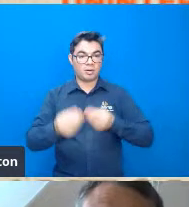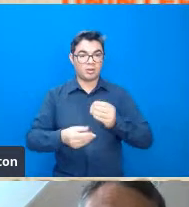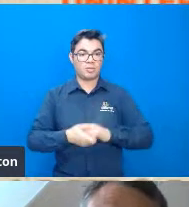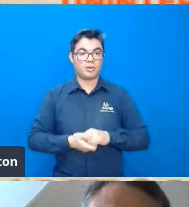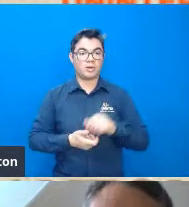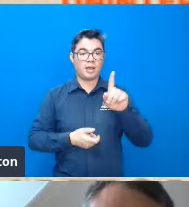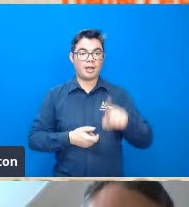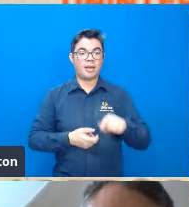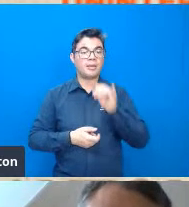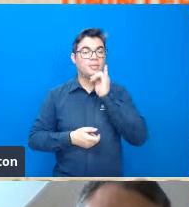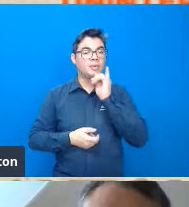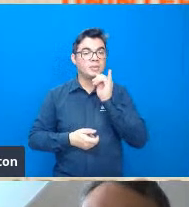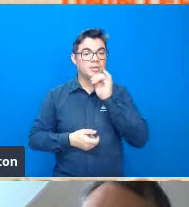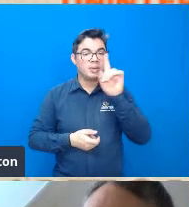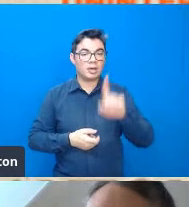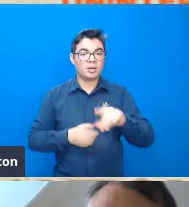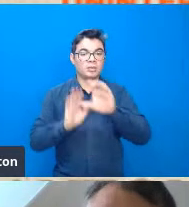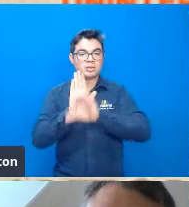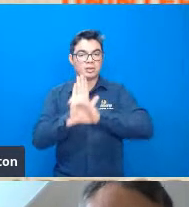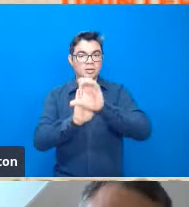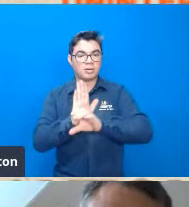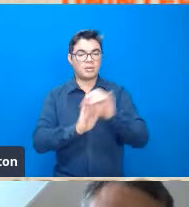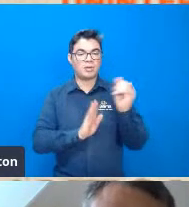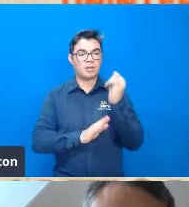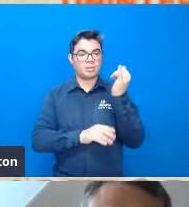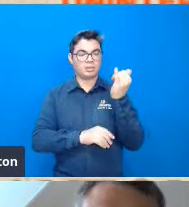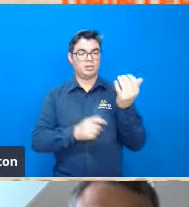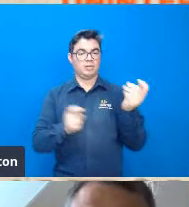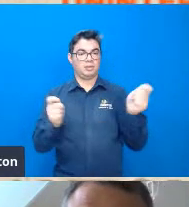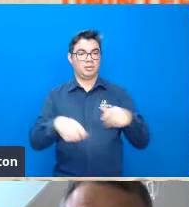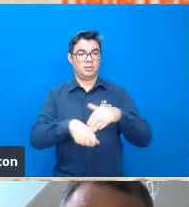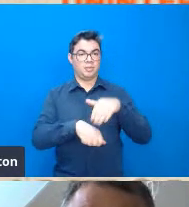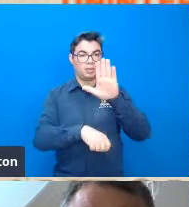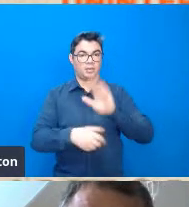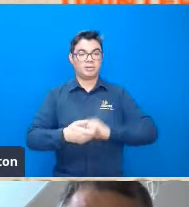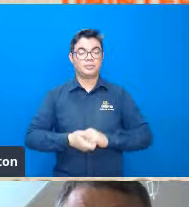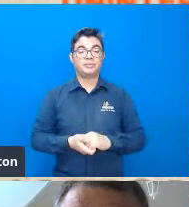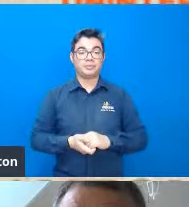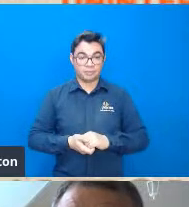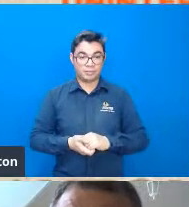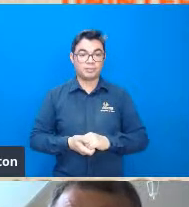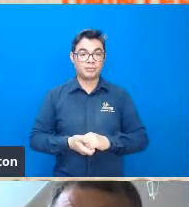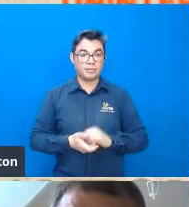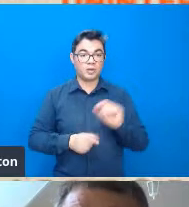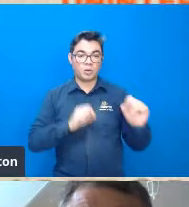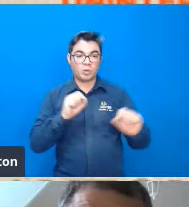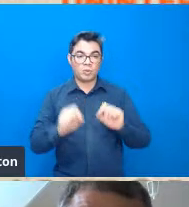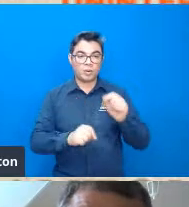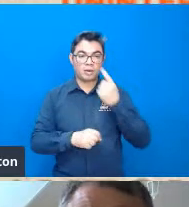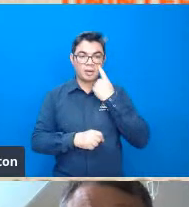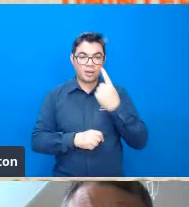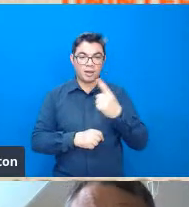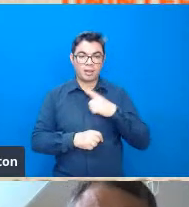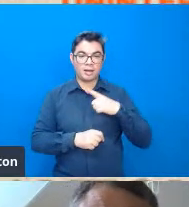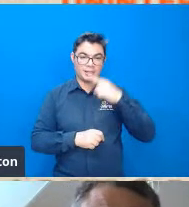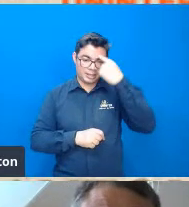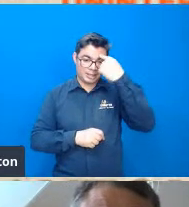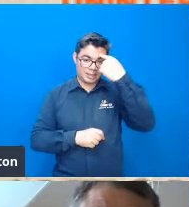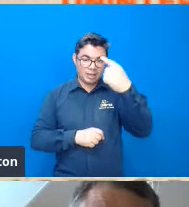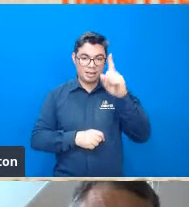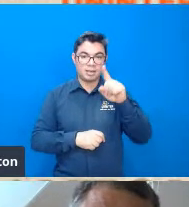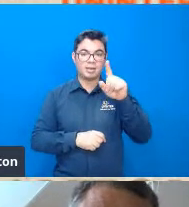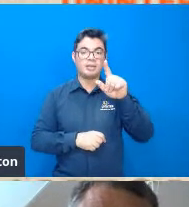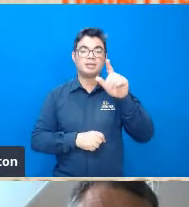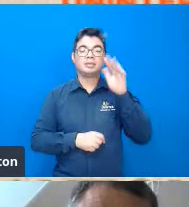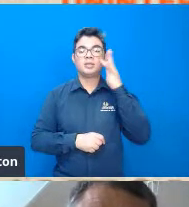vista conceitual de grande relevância fundamentou-se fortemente nessa ideia da teoria geral dos